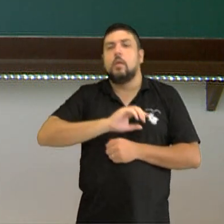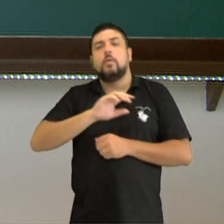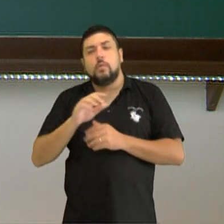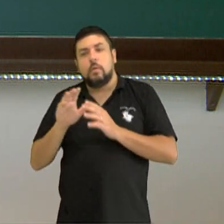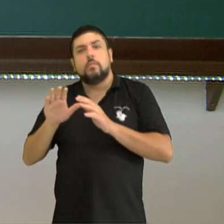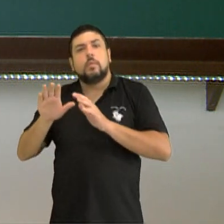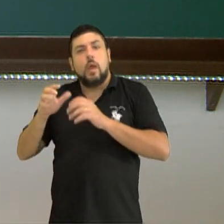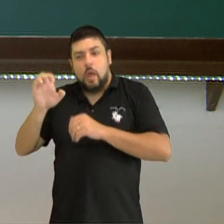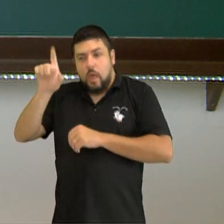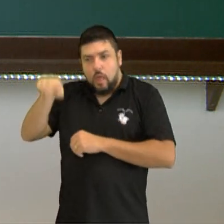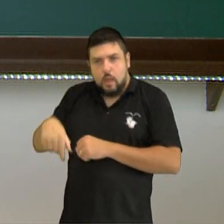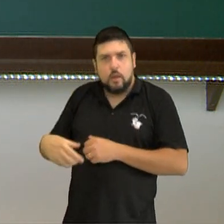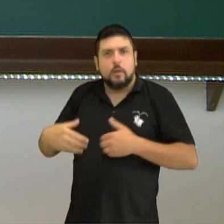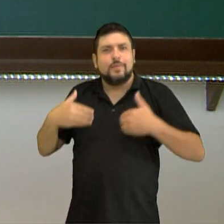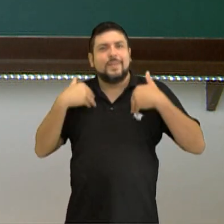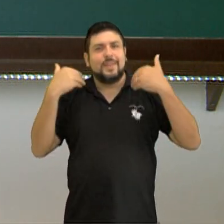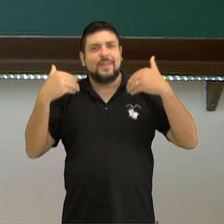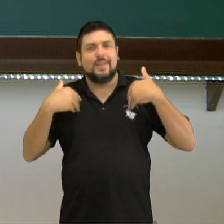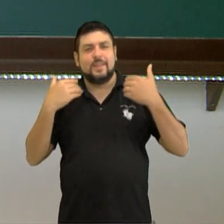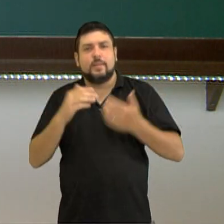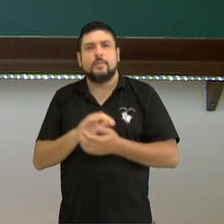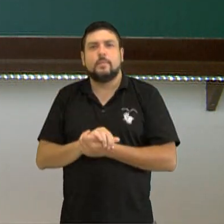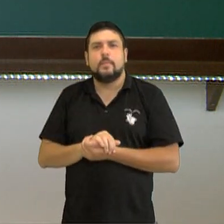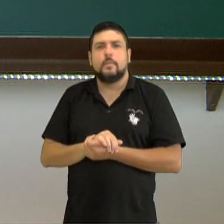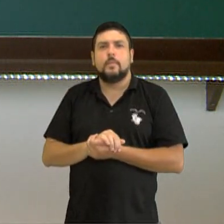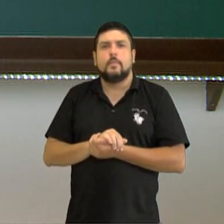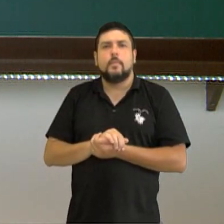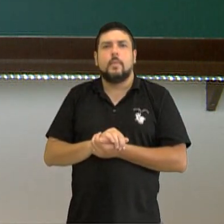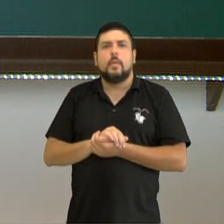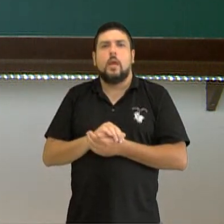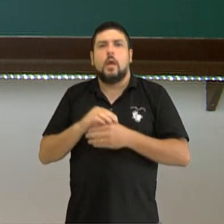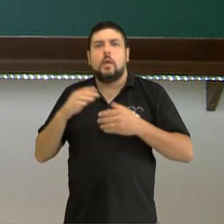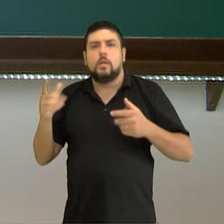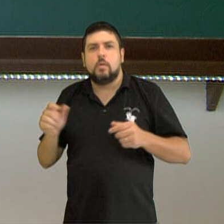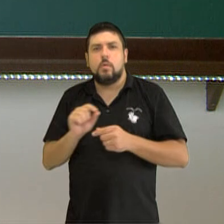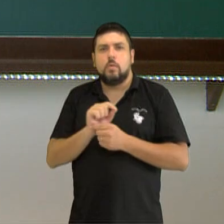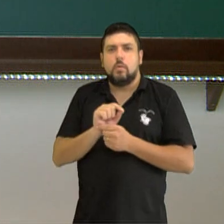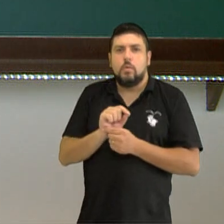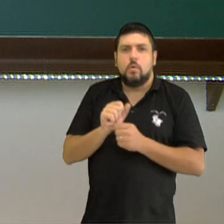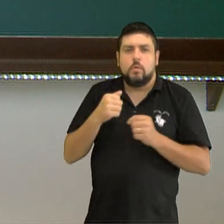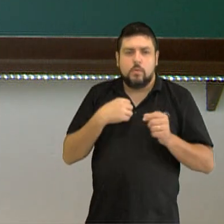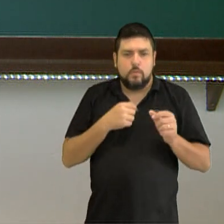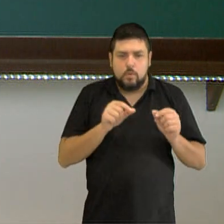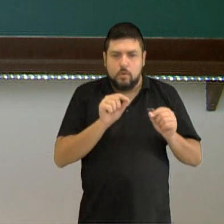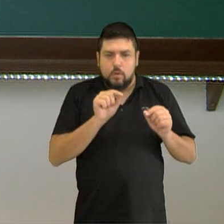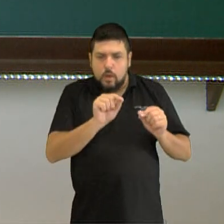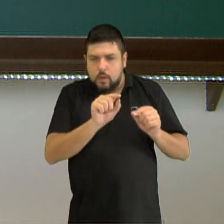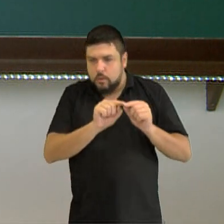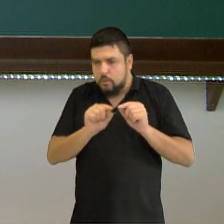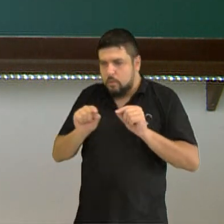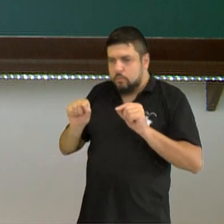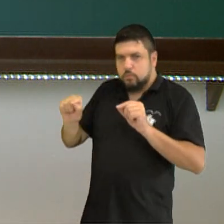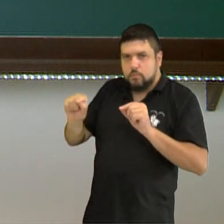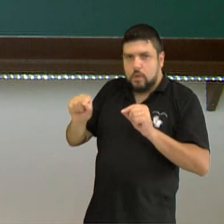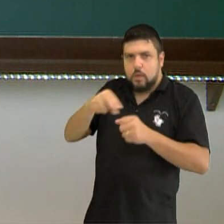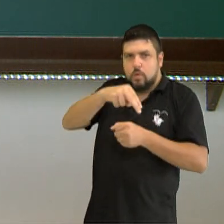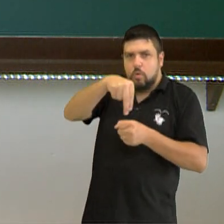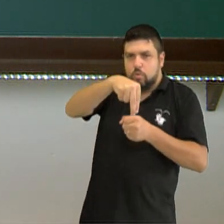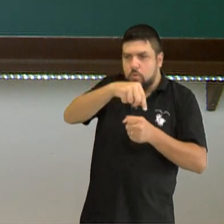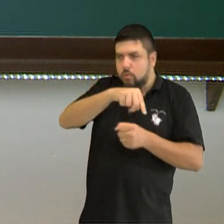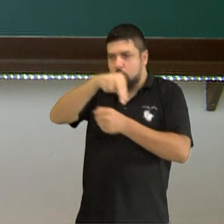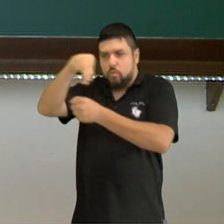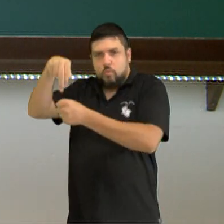caso, eu tenho o predicado verbo nominal, porque eu tenho dois núcleos. Eu tenho um verbo de ação,